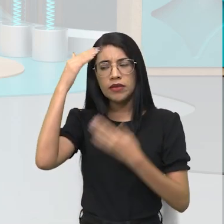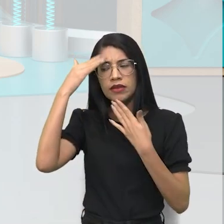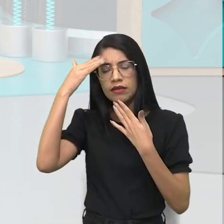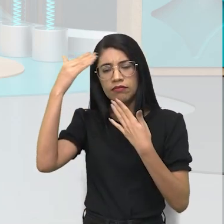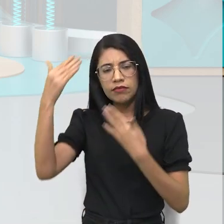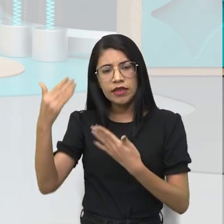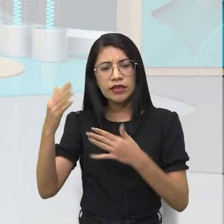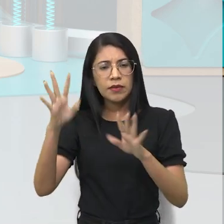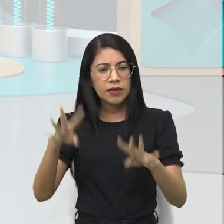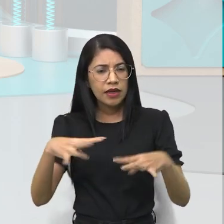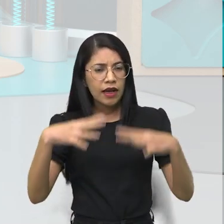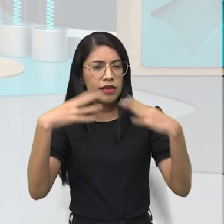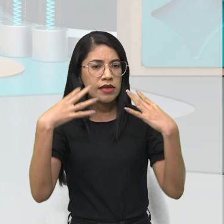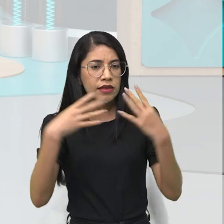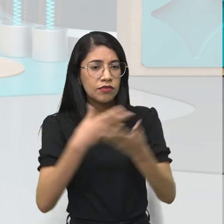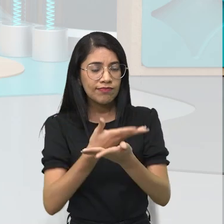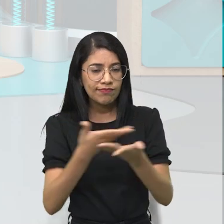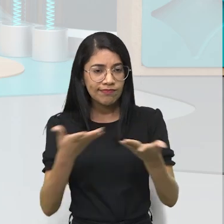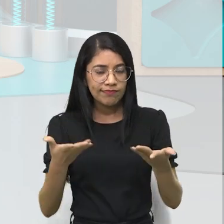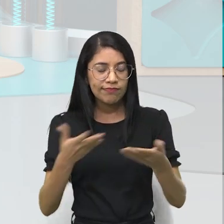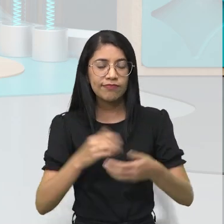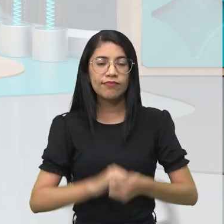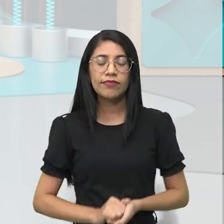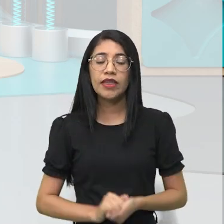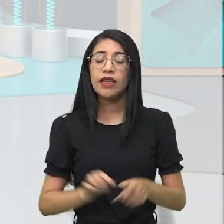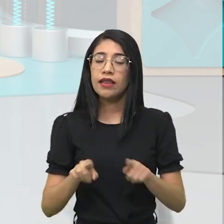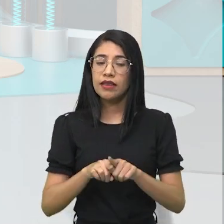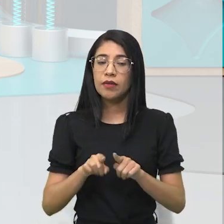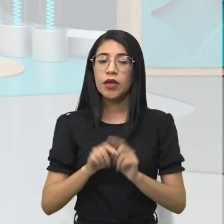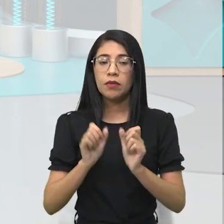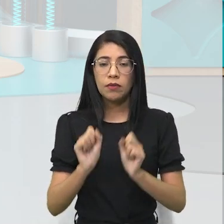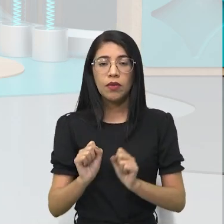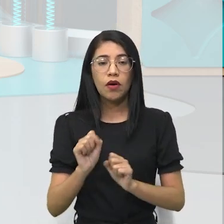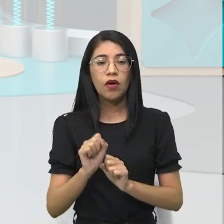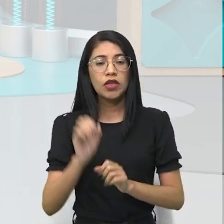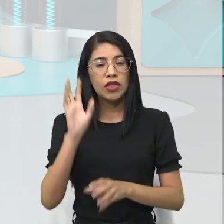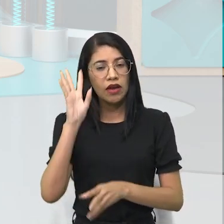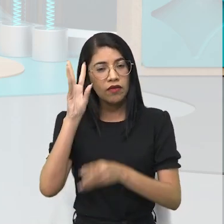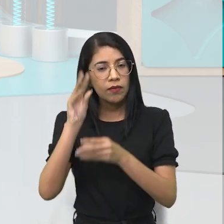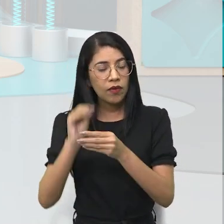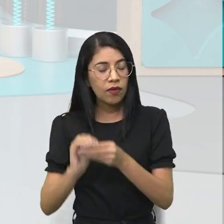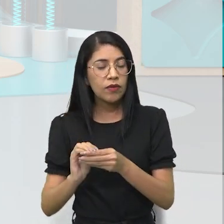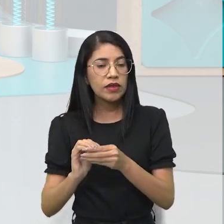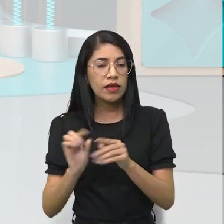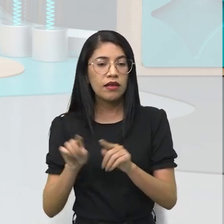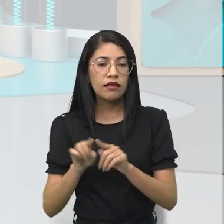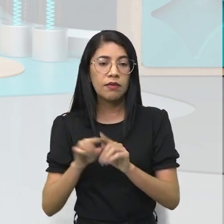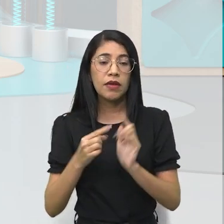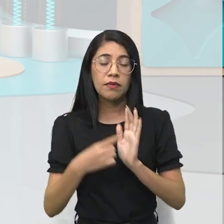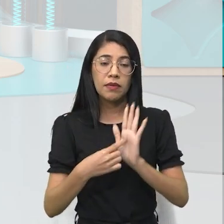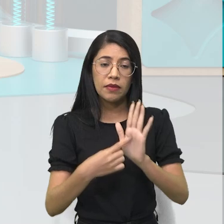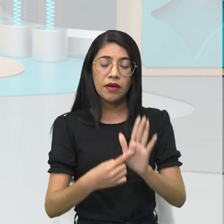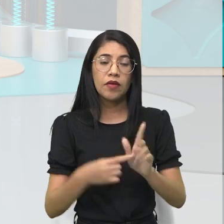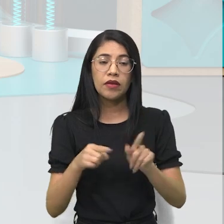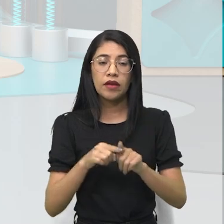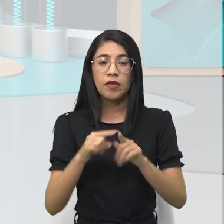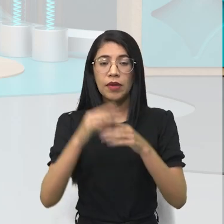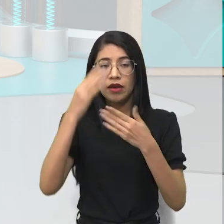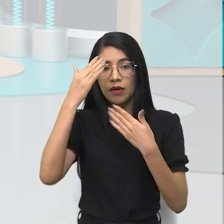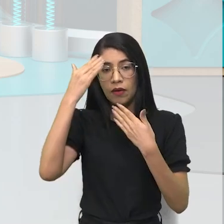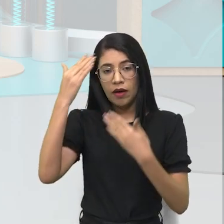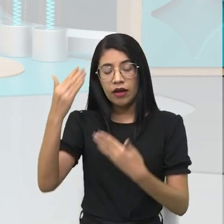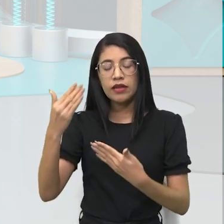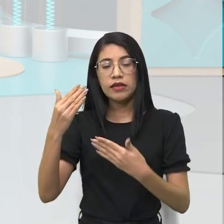a atenção de todos, né, são formas aí também de nós concluirmos, né, o conteúdo, e já puxar para o,